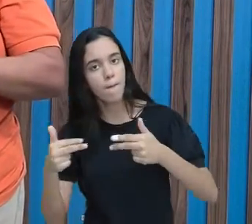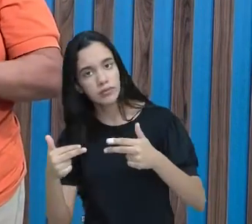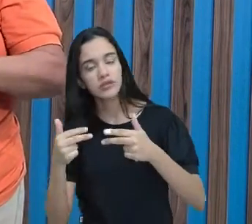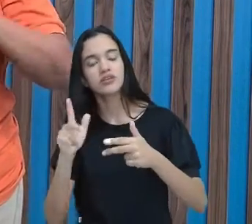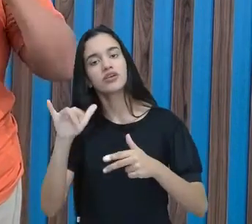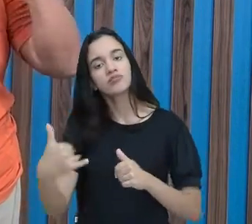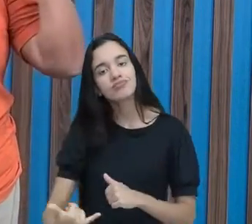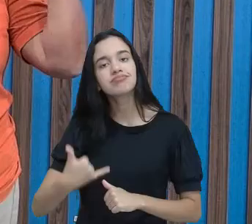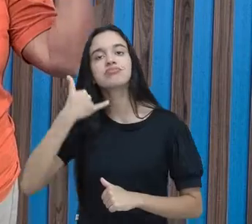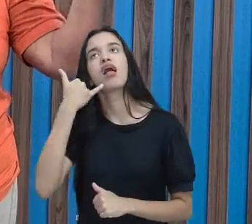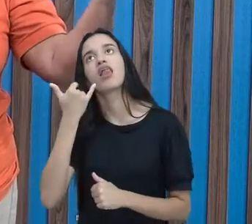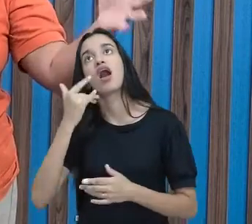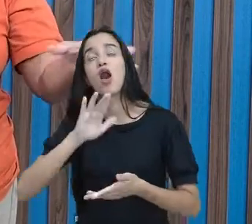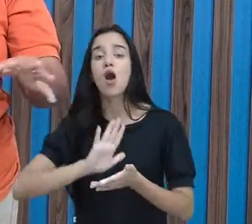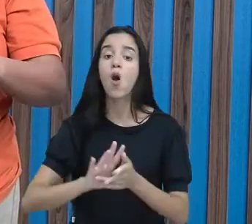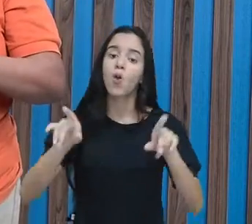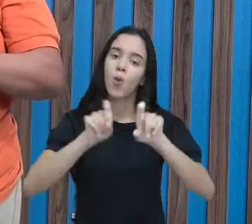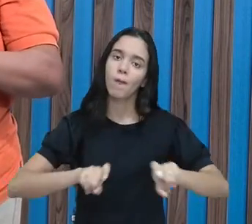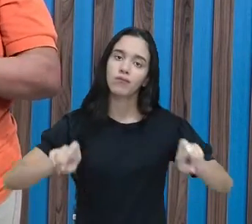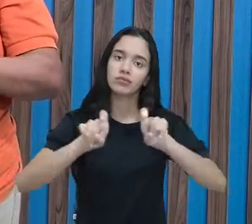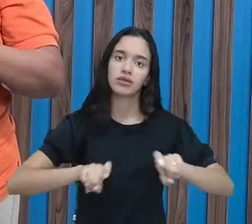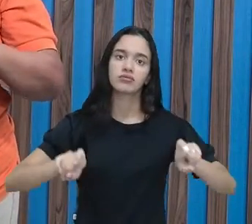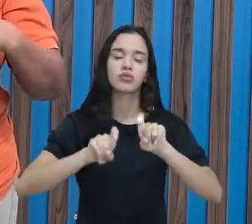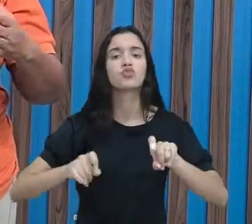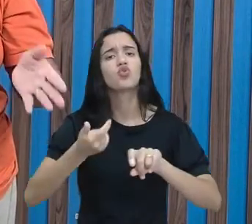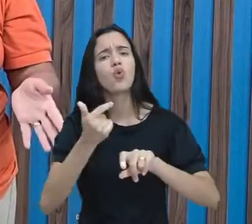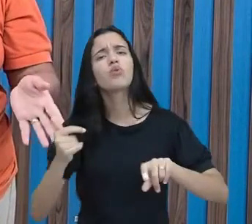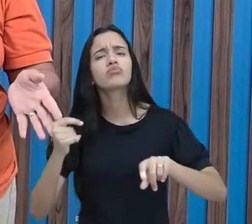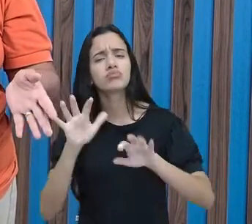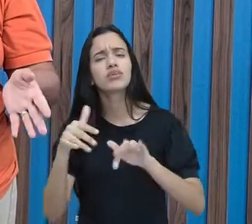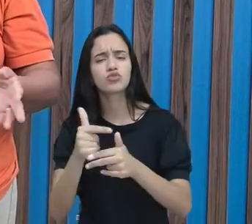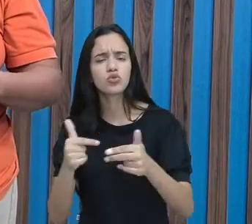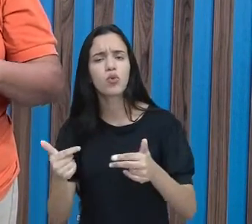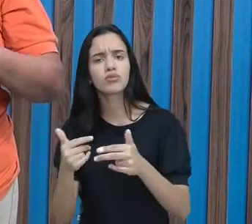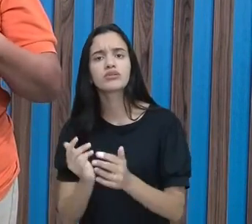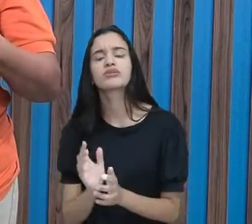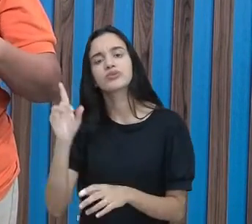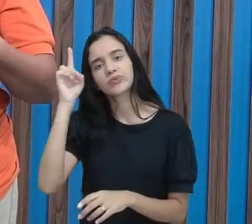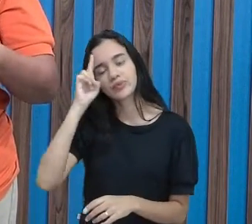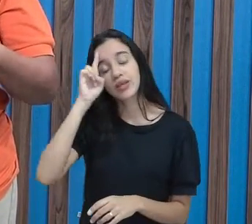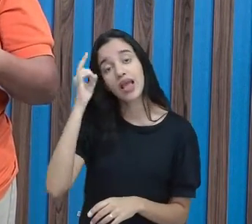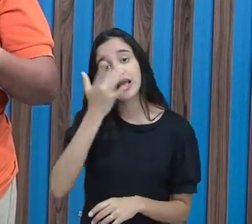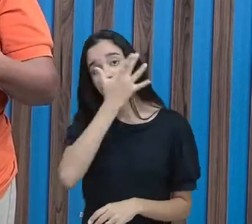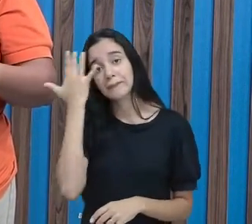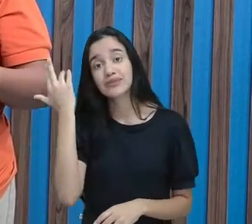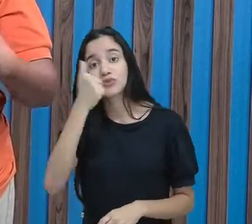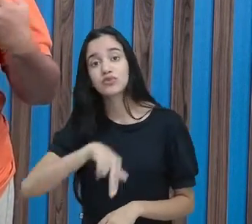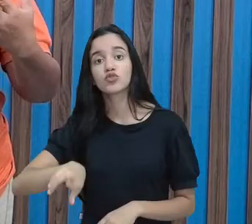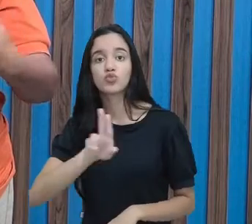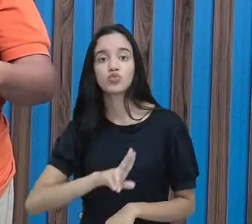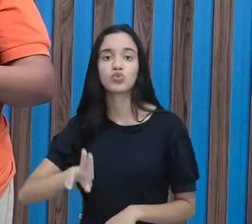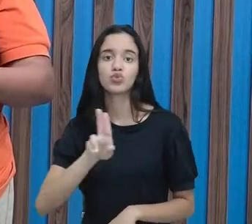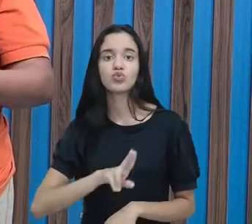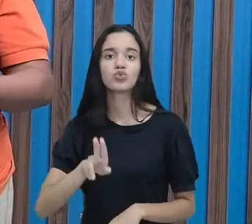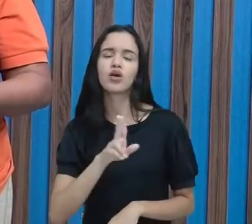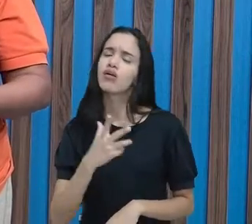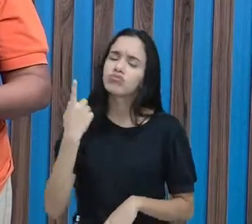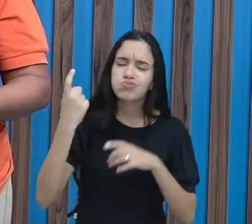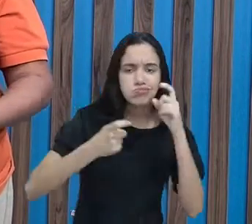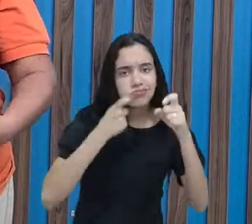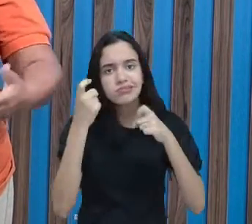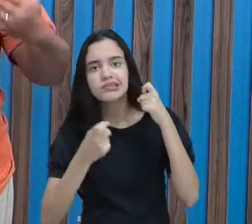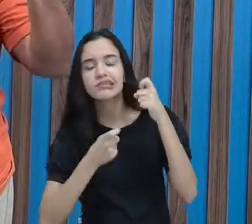celular, computadores e outras coisas do nosso cotidiano. E que as pessoas vão utilizando assim sem se